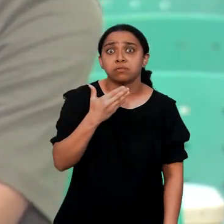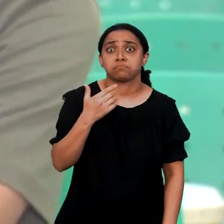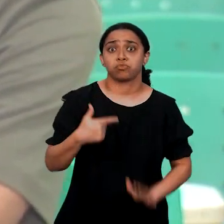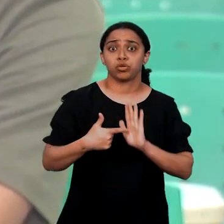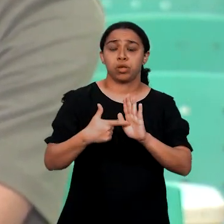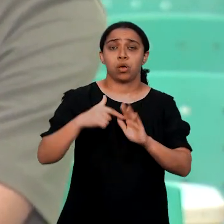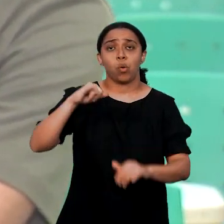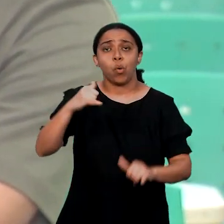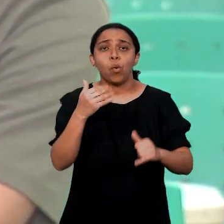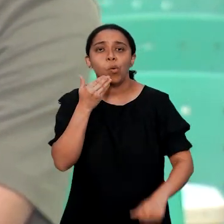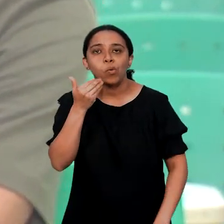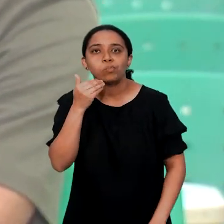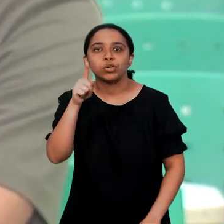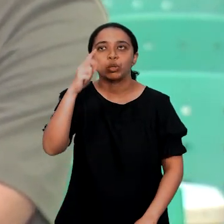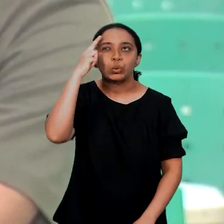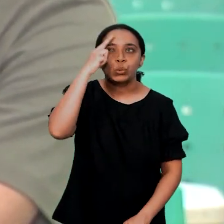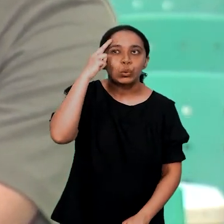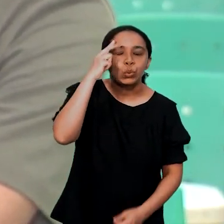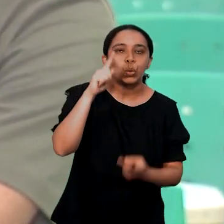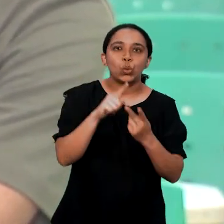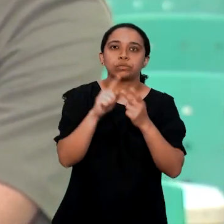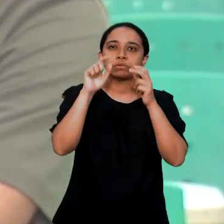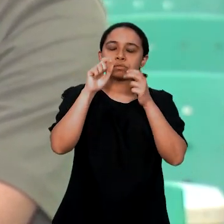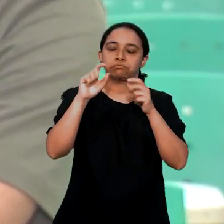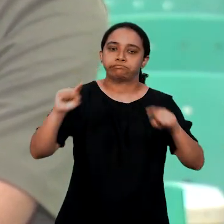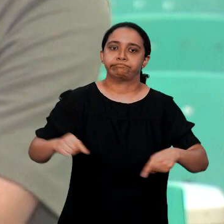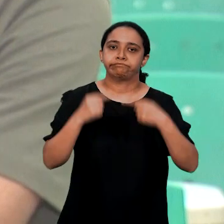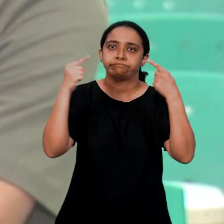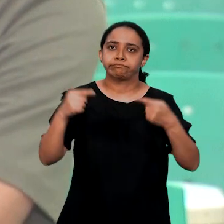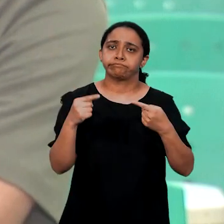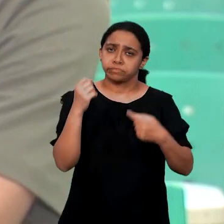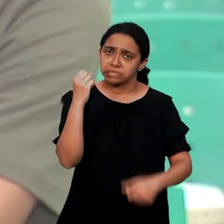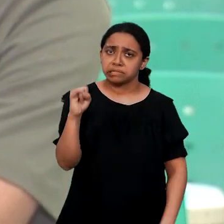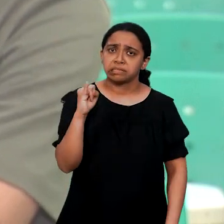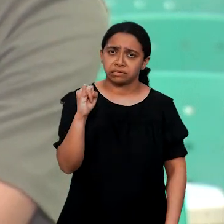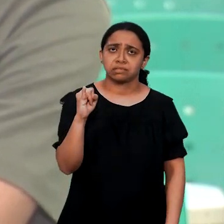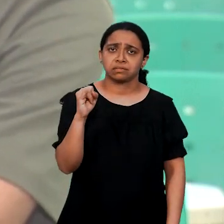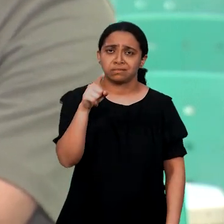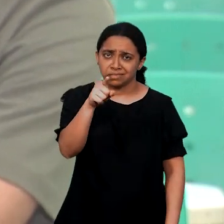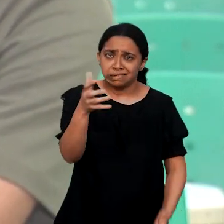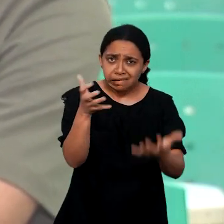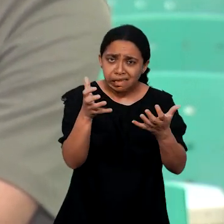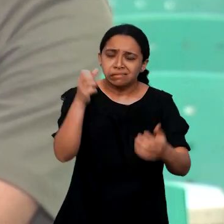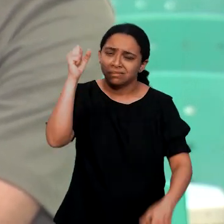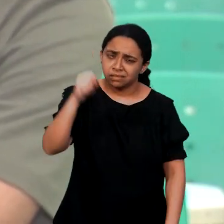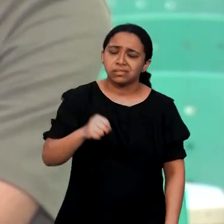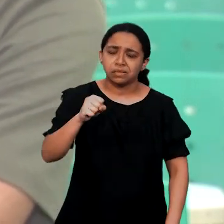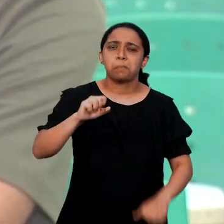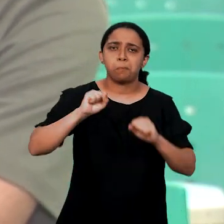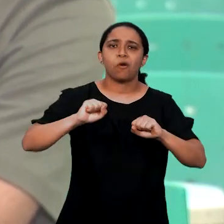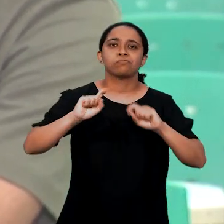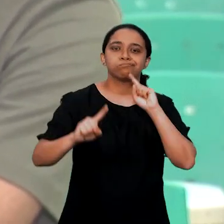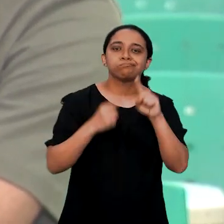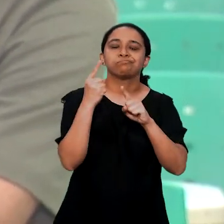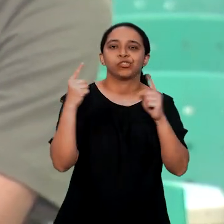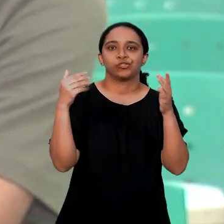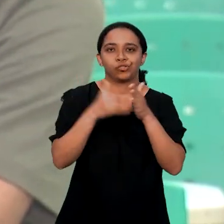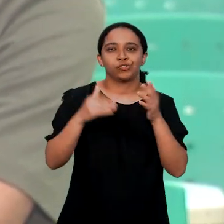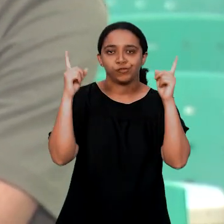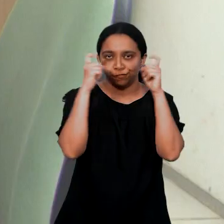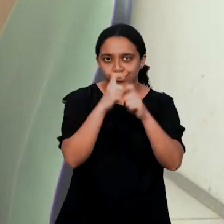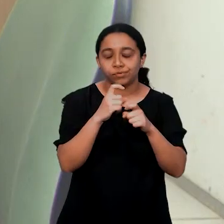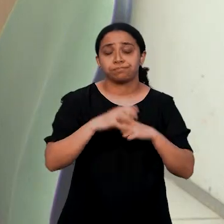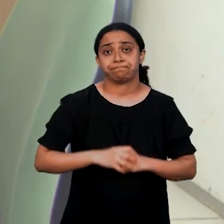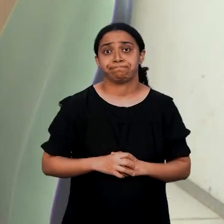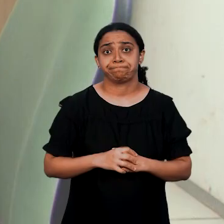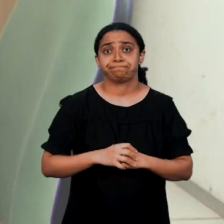àqueles que têm sonhos parecidos, objetivos bastante desafiadores, que sim, é possível você quebrar algumas barreiras e conquistar